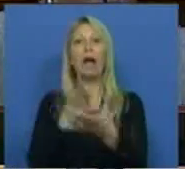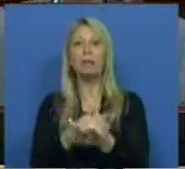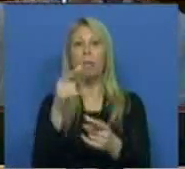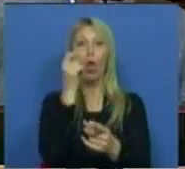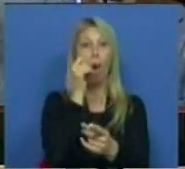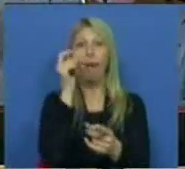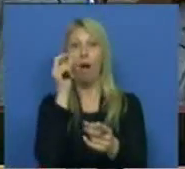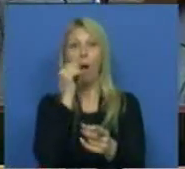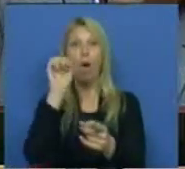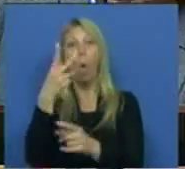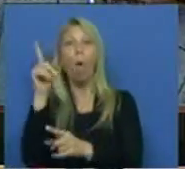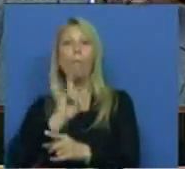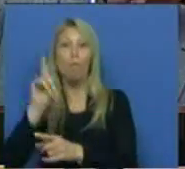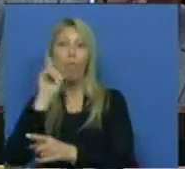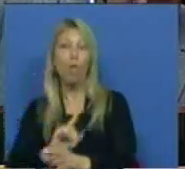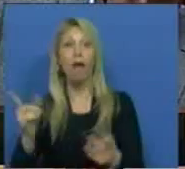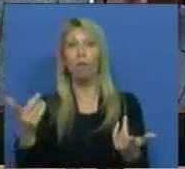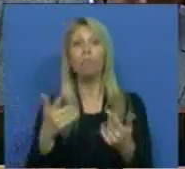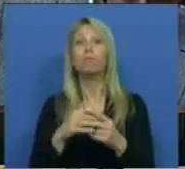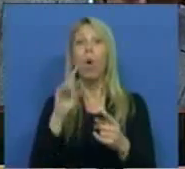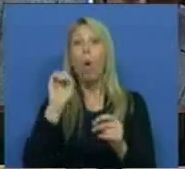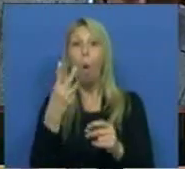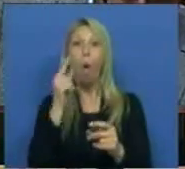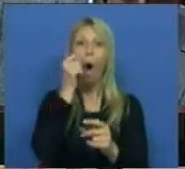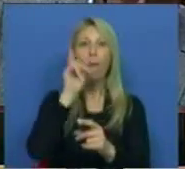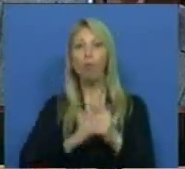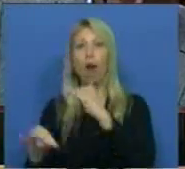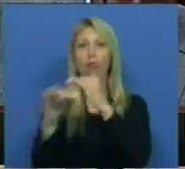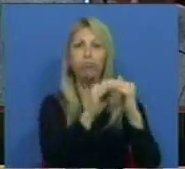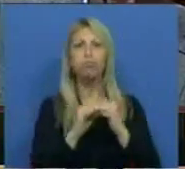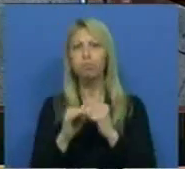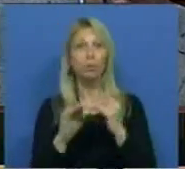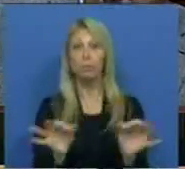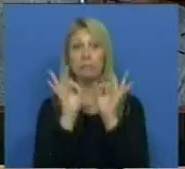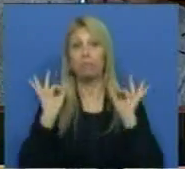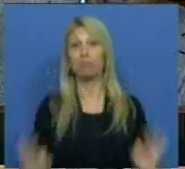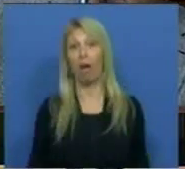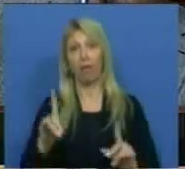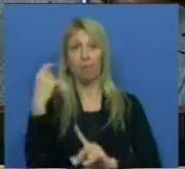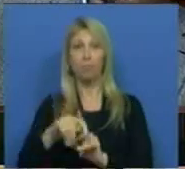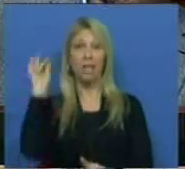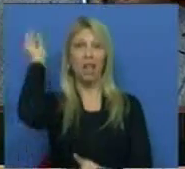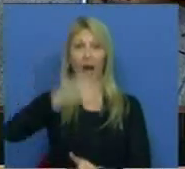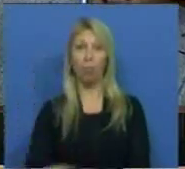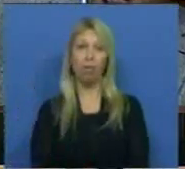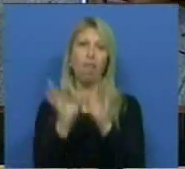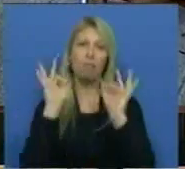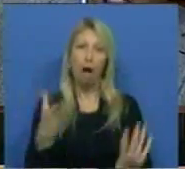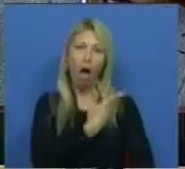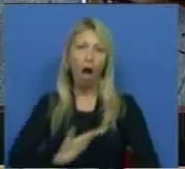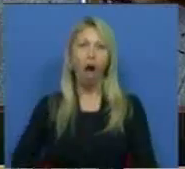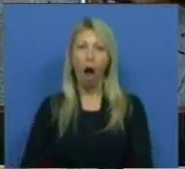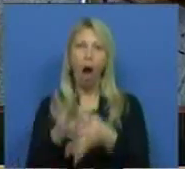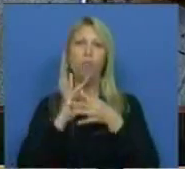sobre o divórcio. Este veto empurra o Presidente da República para o setor mais conservador e mais radical da nossa sociedade,